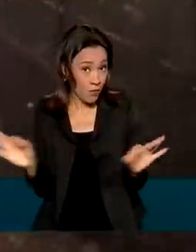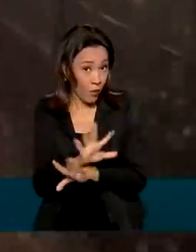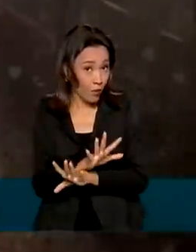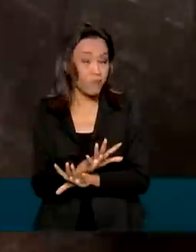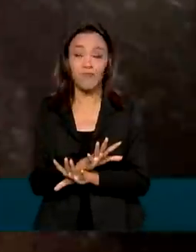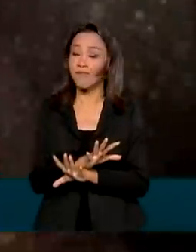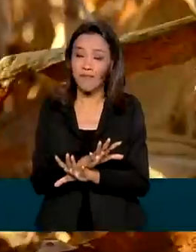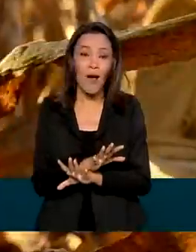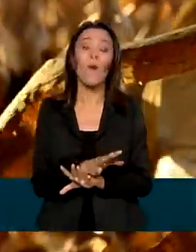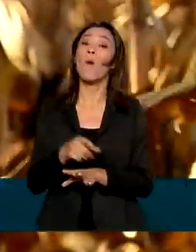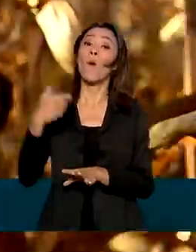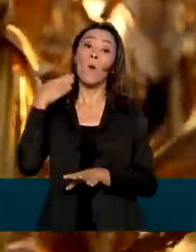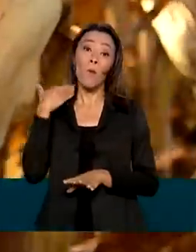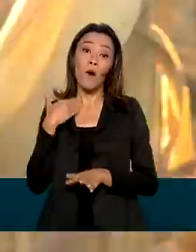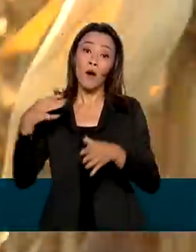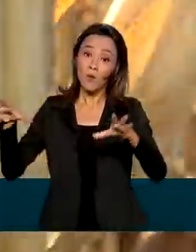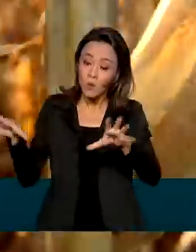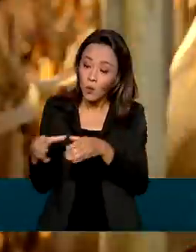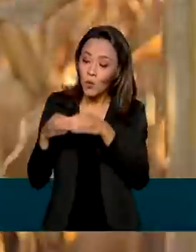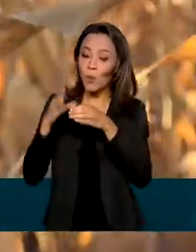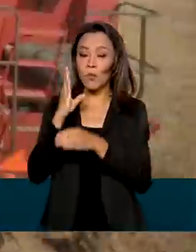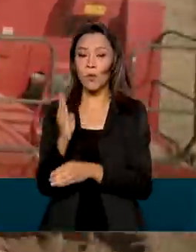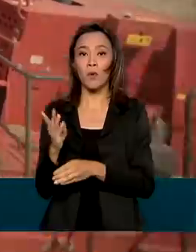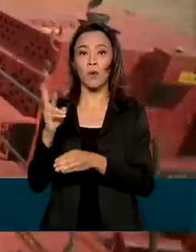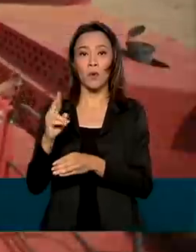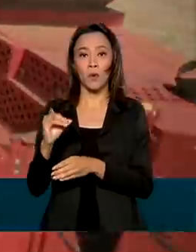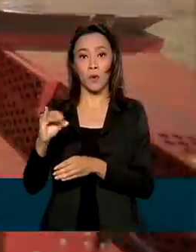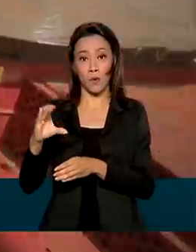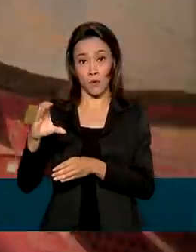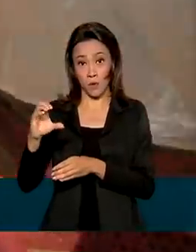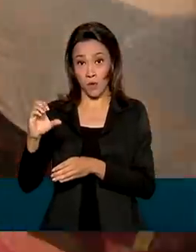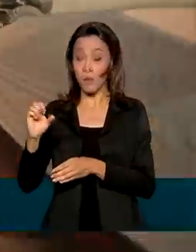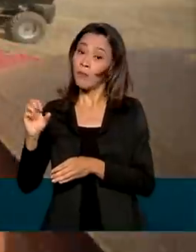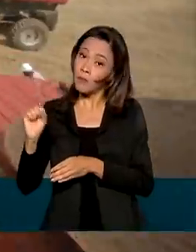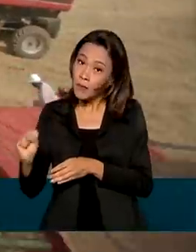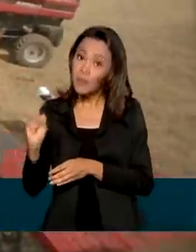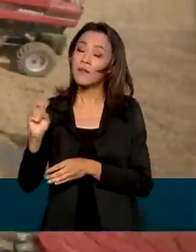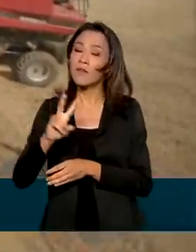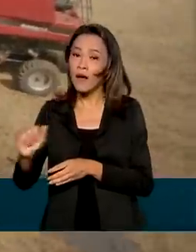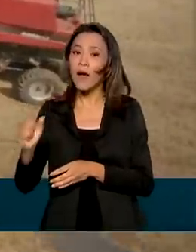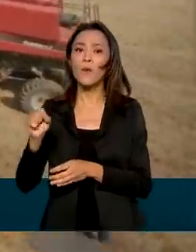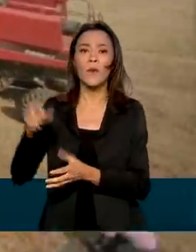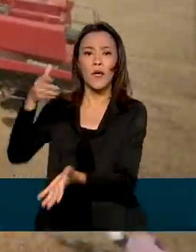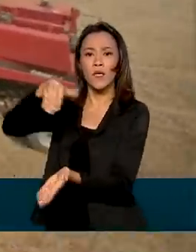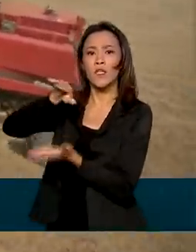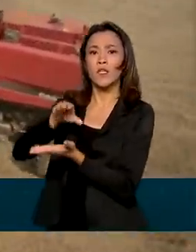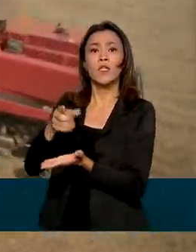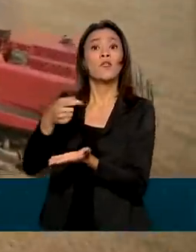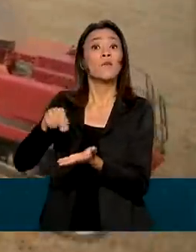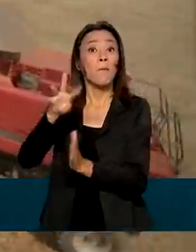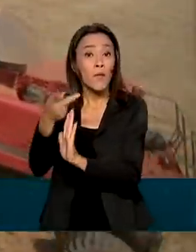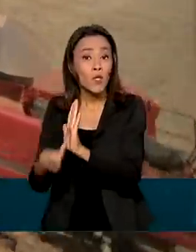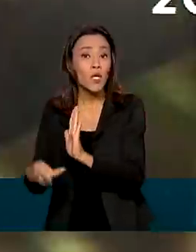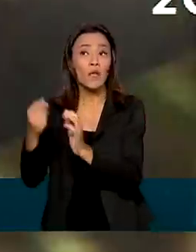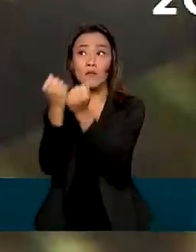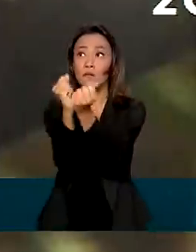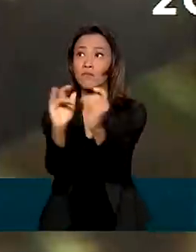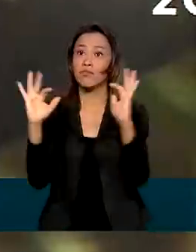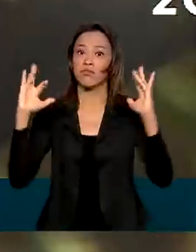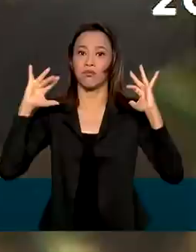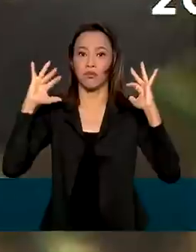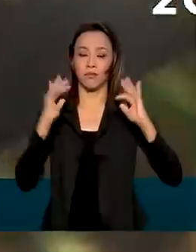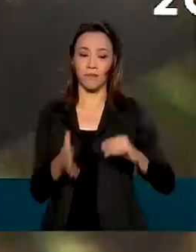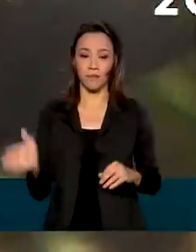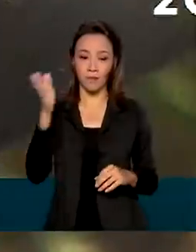O Banco do BRICS vai oferecer condições atrativas para o armazenamento e projetos ambientais. São